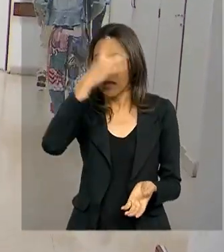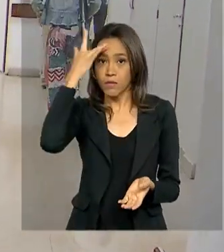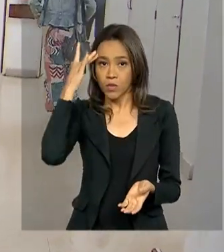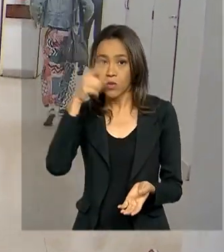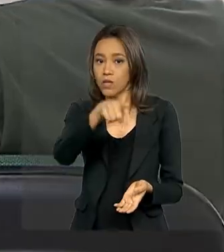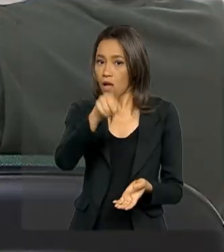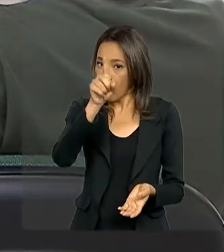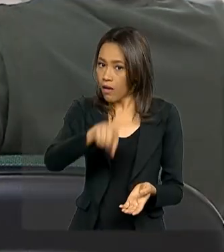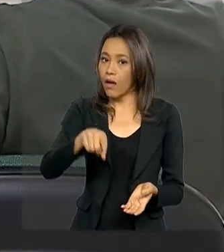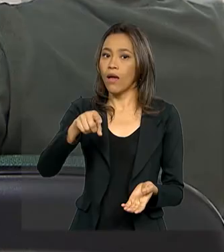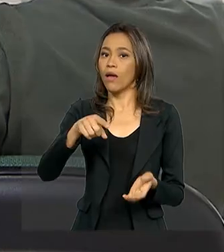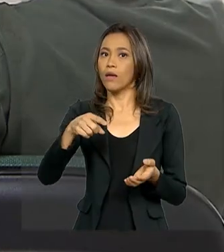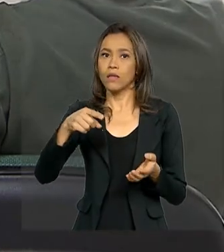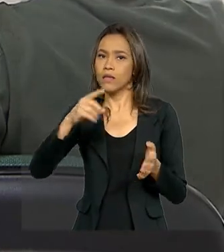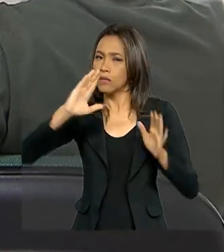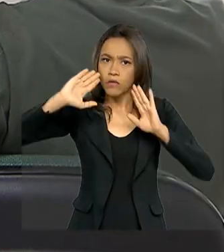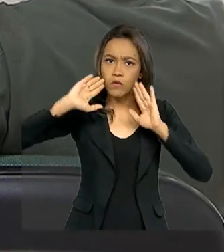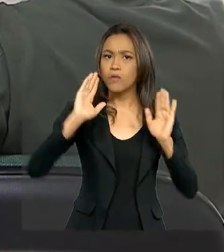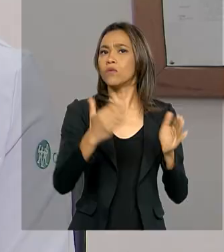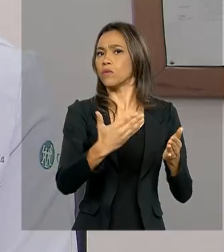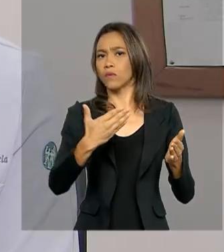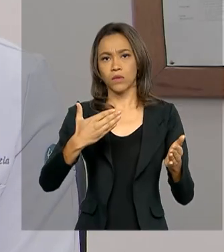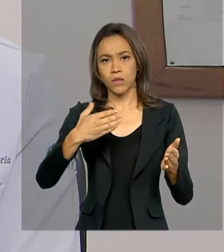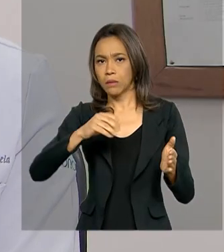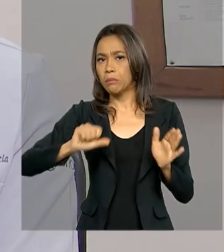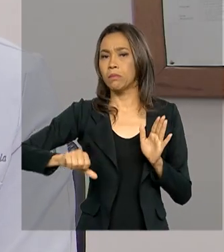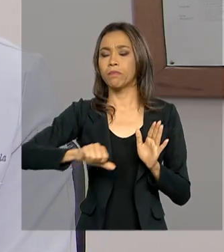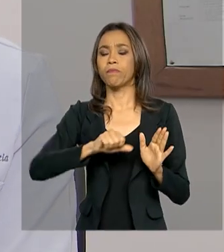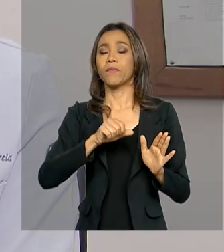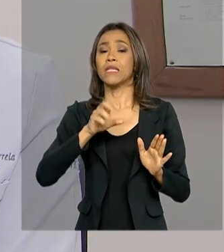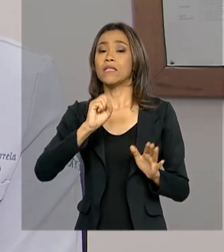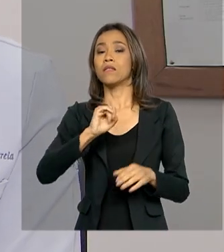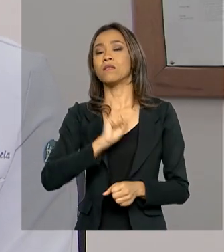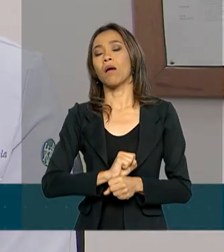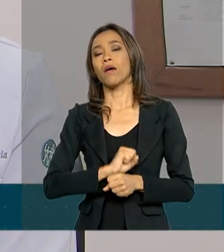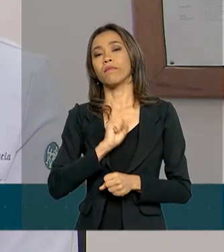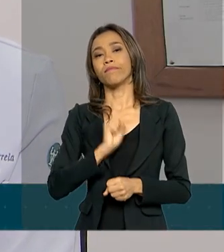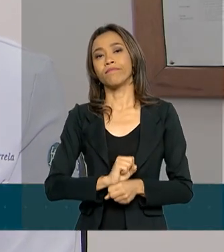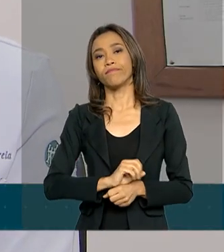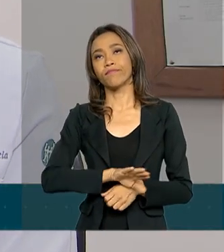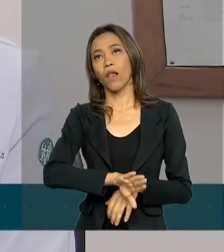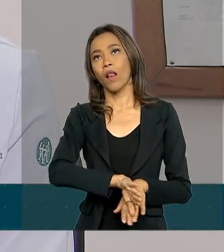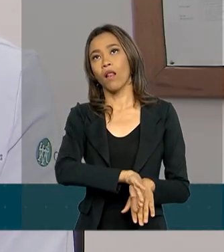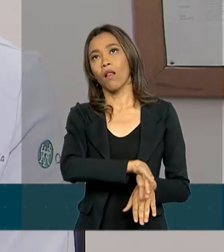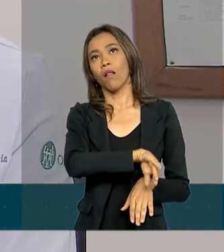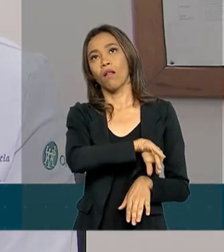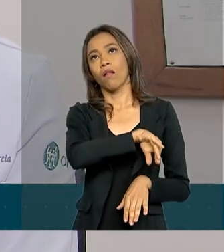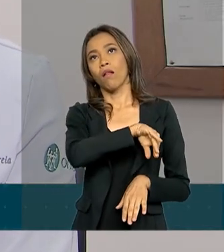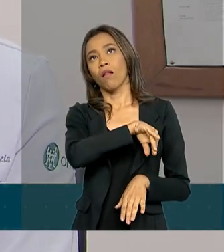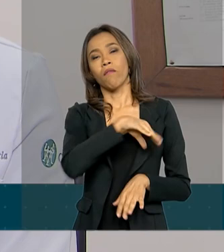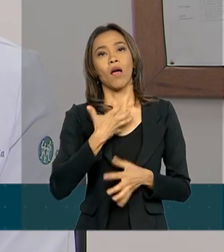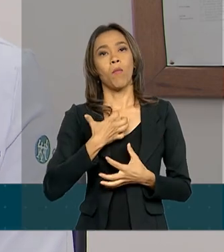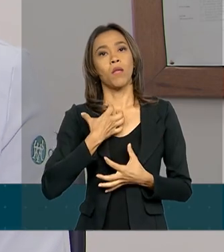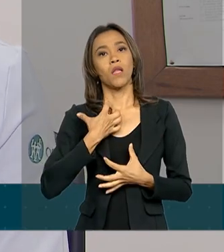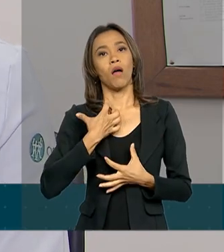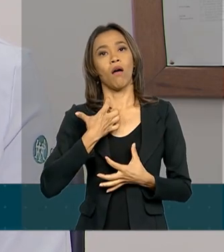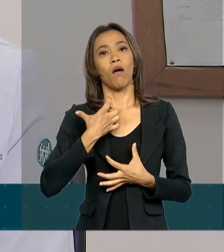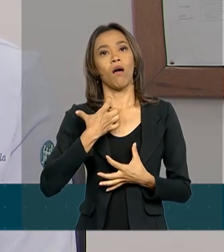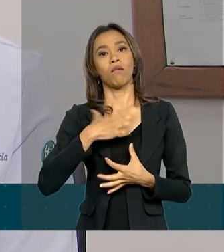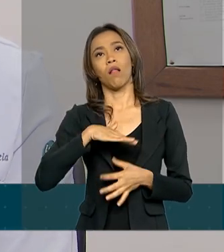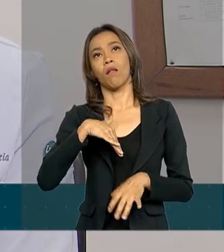prioridade na realização dos exames. Se você espera muito pelo resultado dos exames, o tumor vai crescendo, progredindo